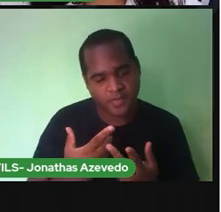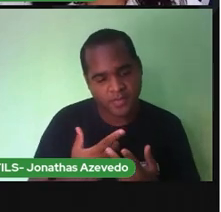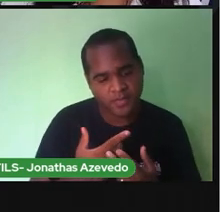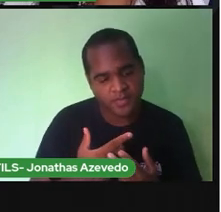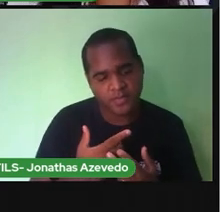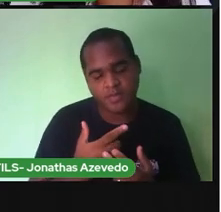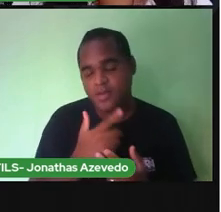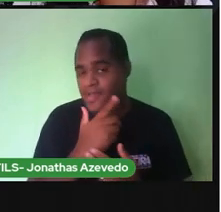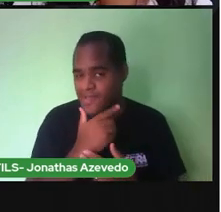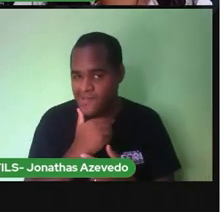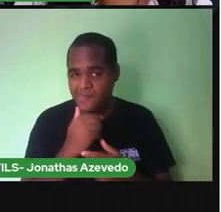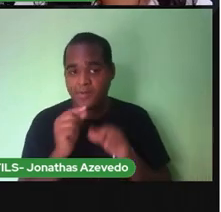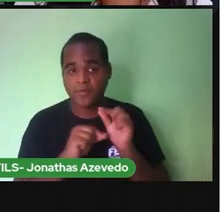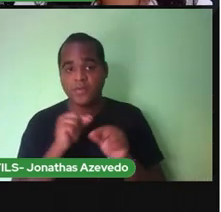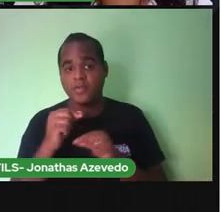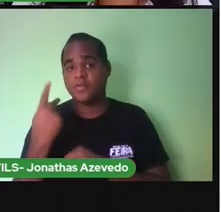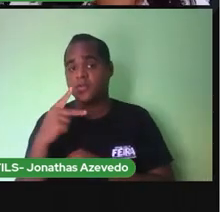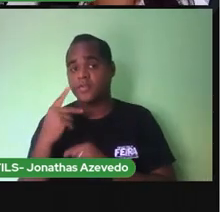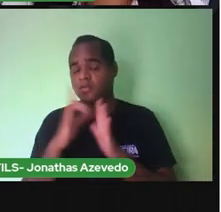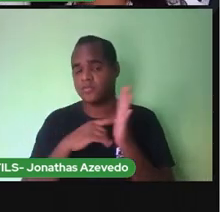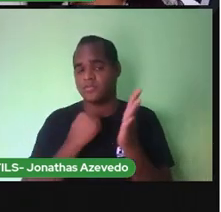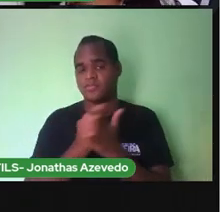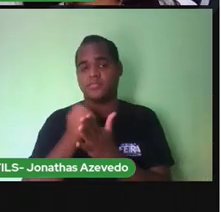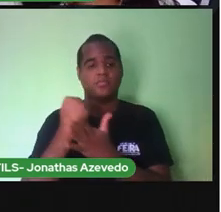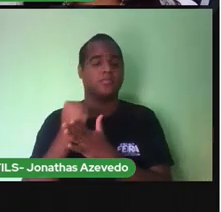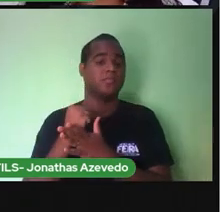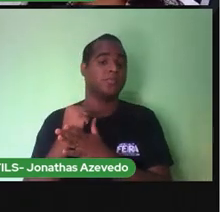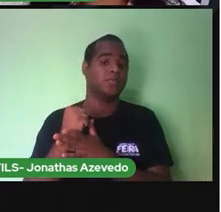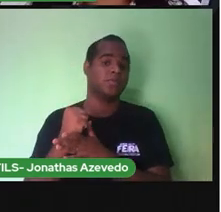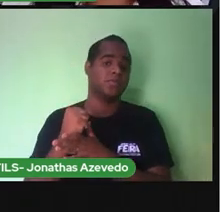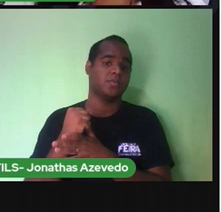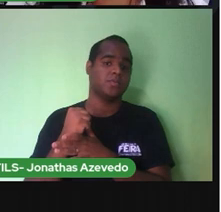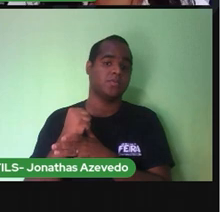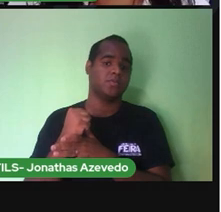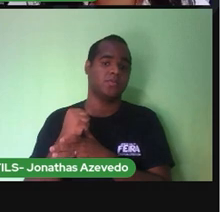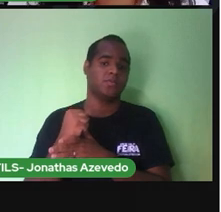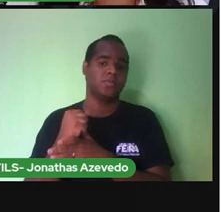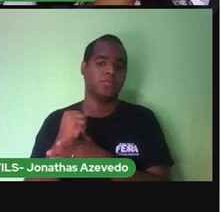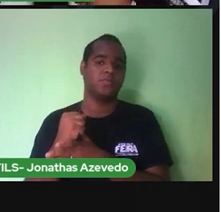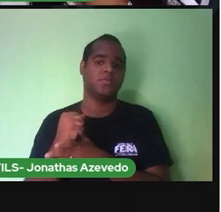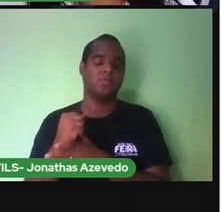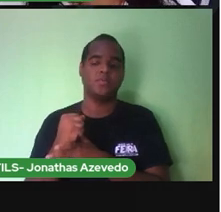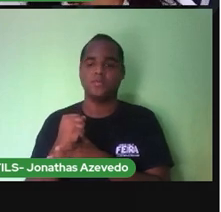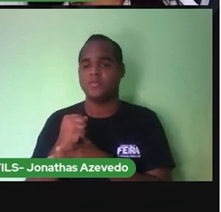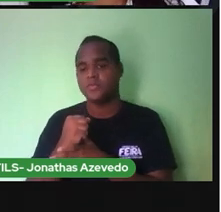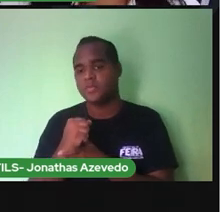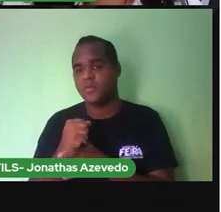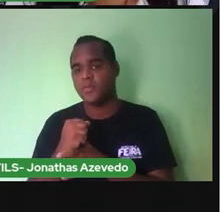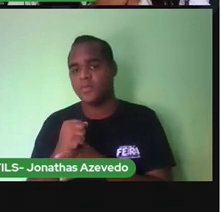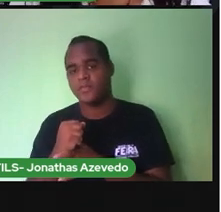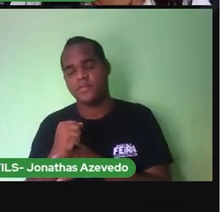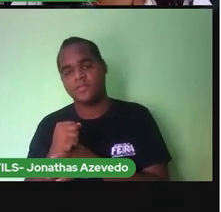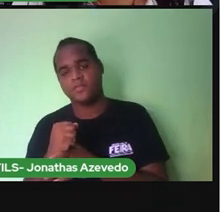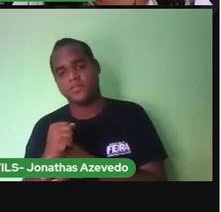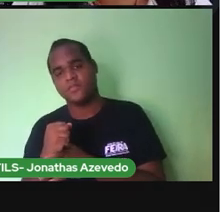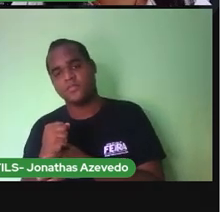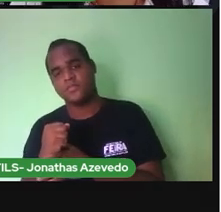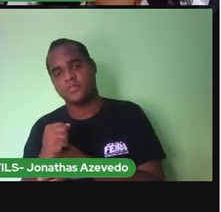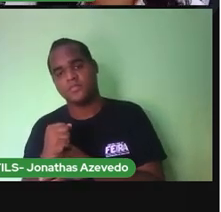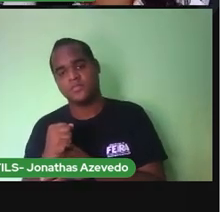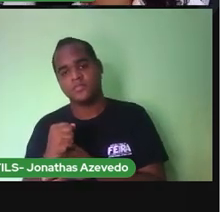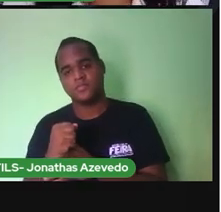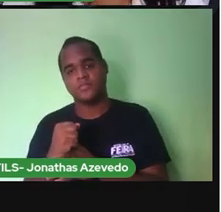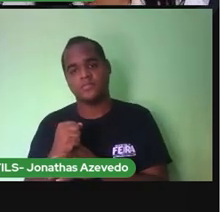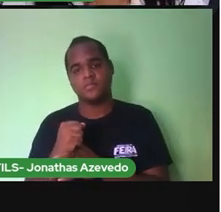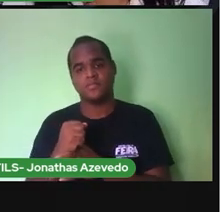documento a primeira vez que a gente tira ele é gratuito mas depois a gente tem que pagar para tirar a segunda via de